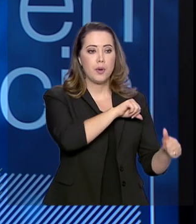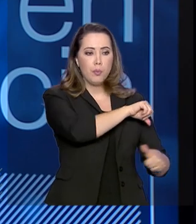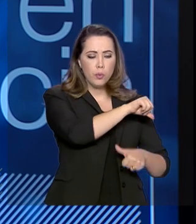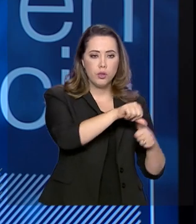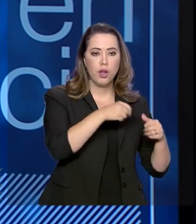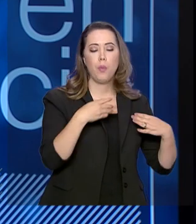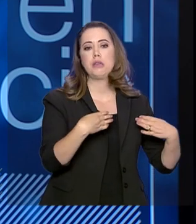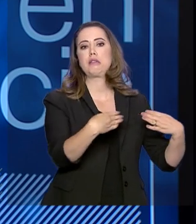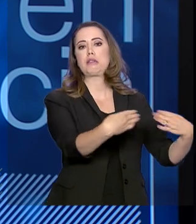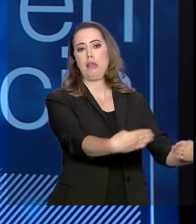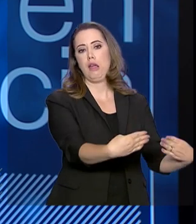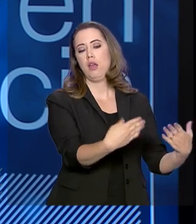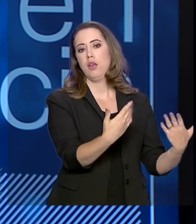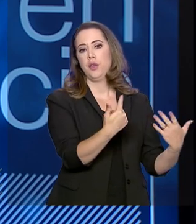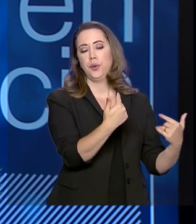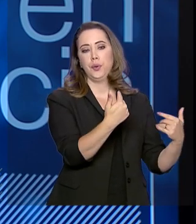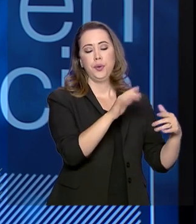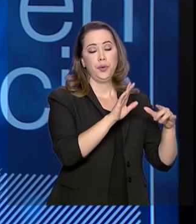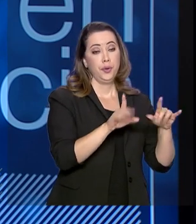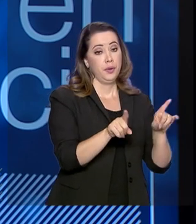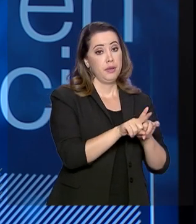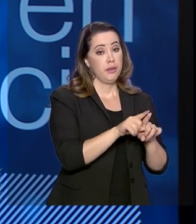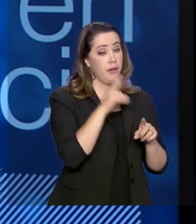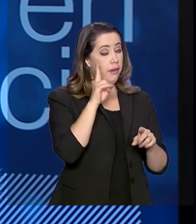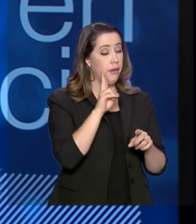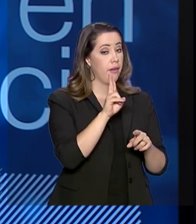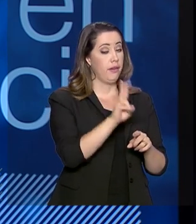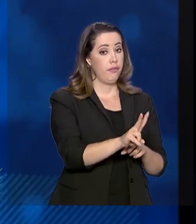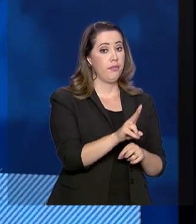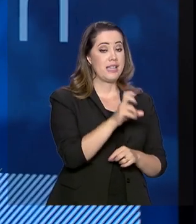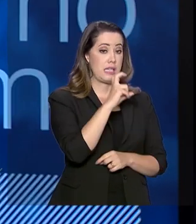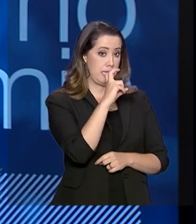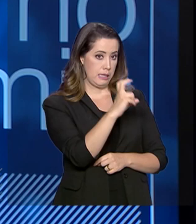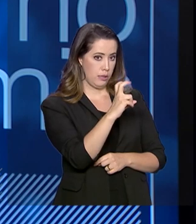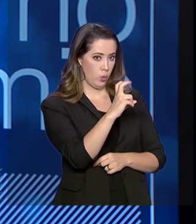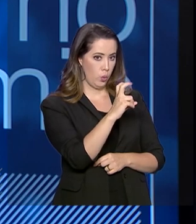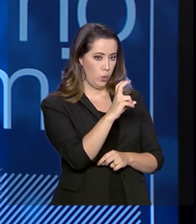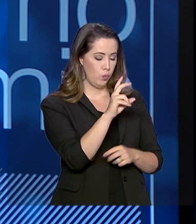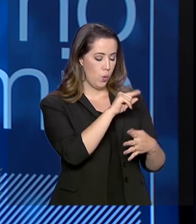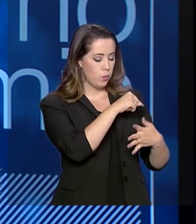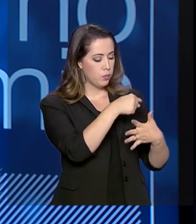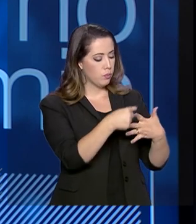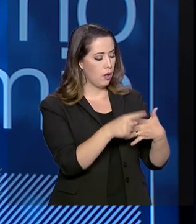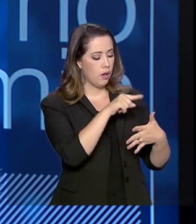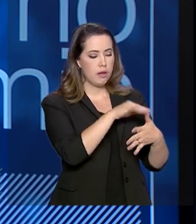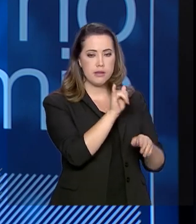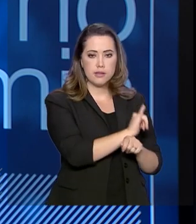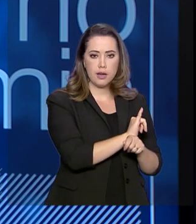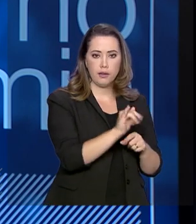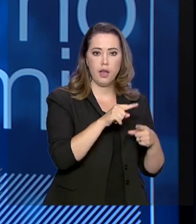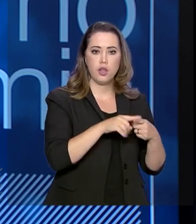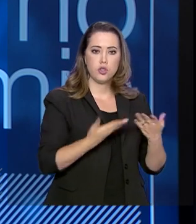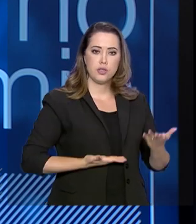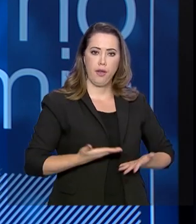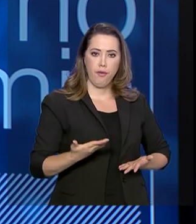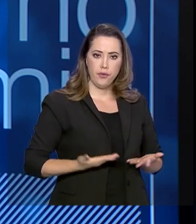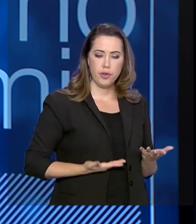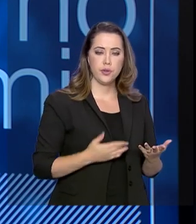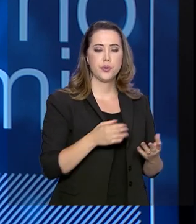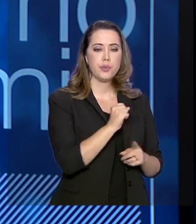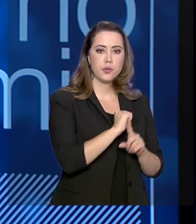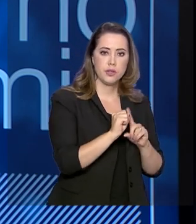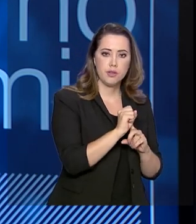Poder Executivo Federal que olha cinco dimensões. Estratégia, serviços à sociedade, processos